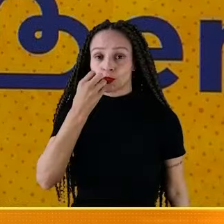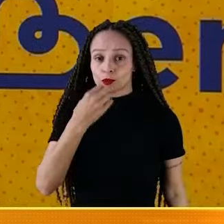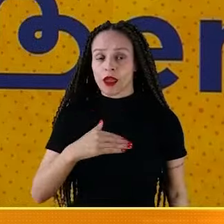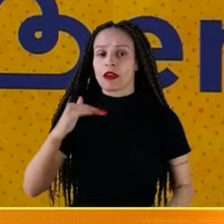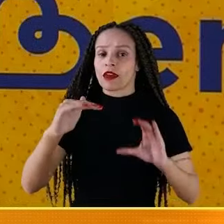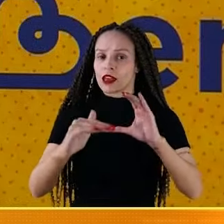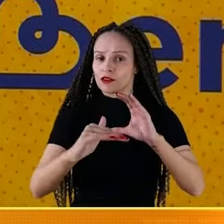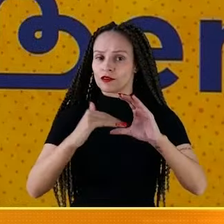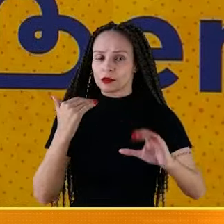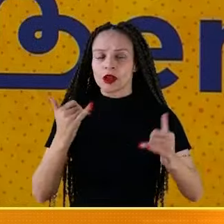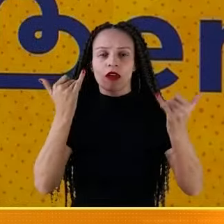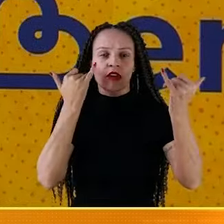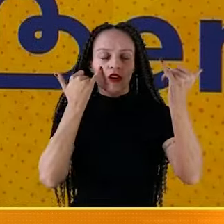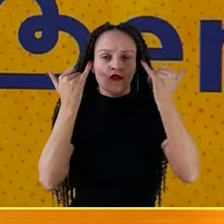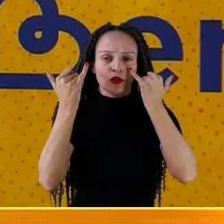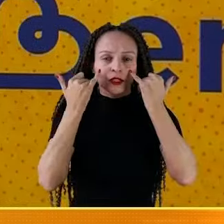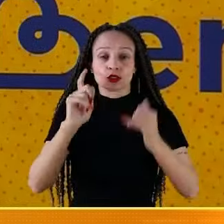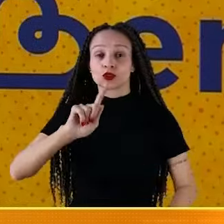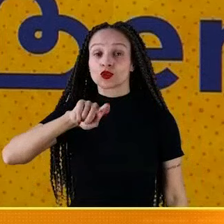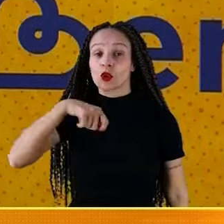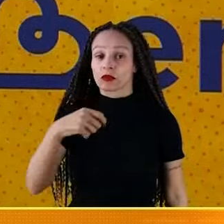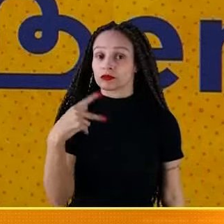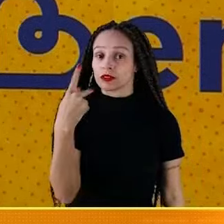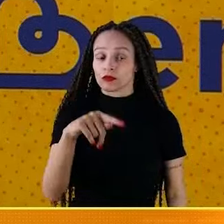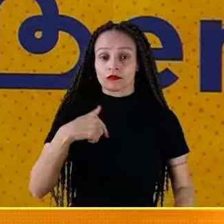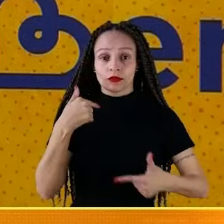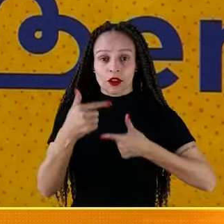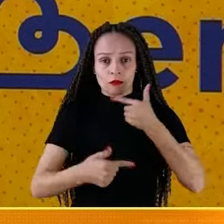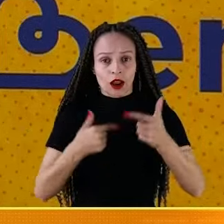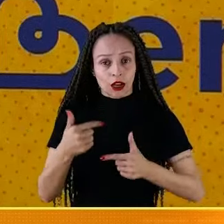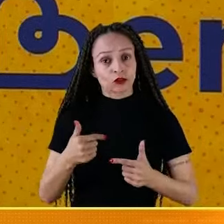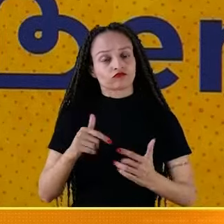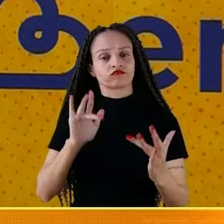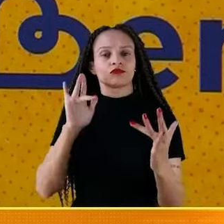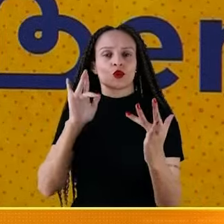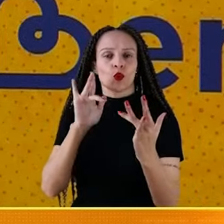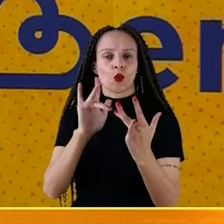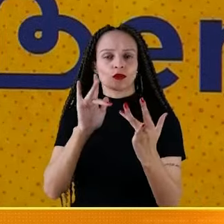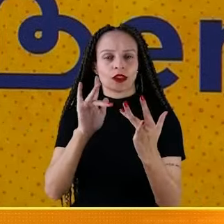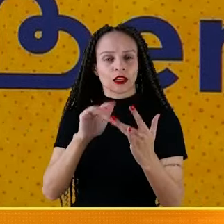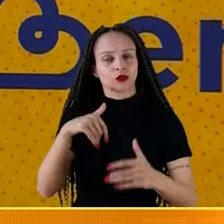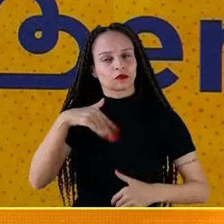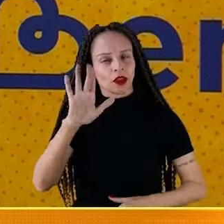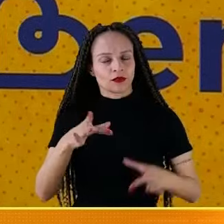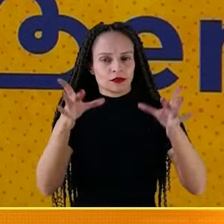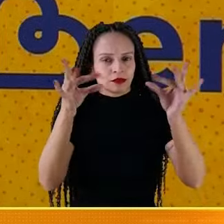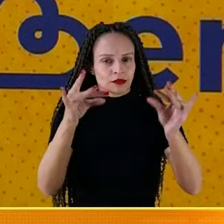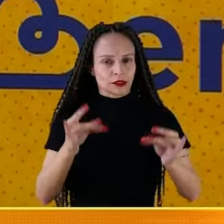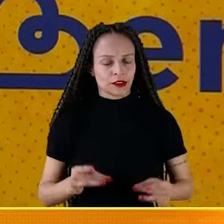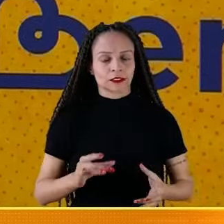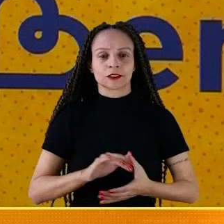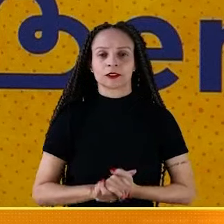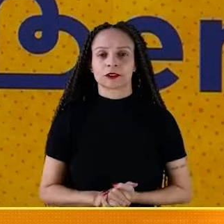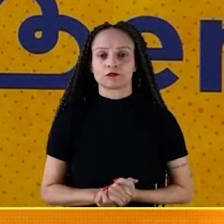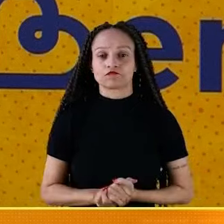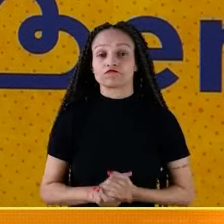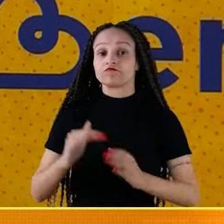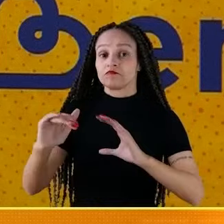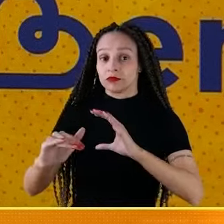do Bem, envie um e-mail com as informações sobre o seu trabalho, que vamos entrar em contato para mais detalhes.